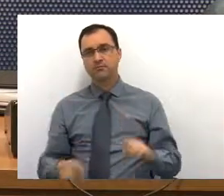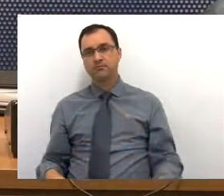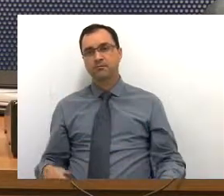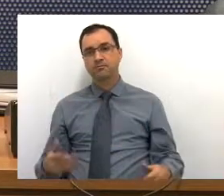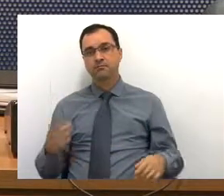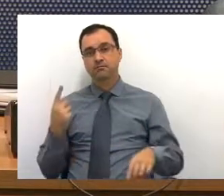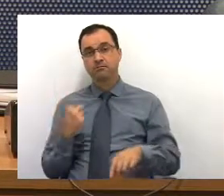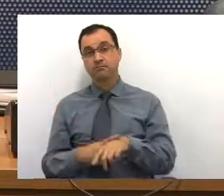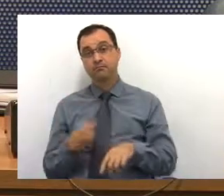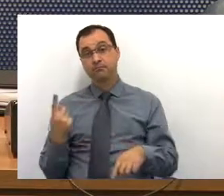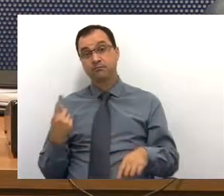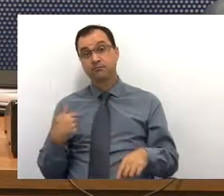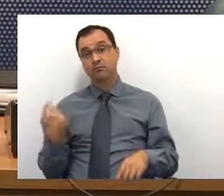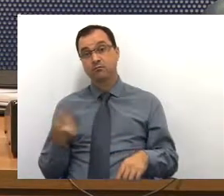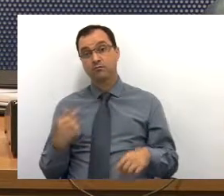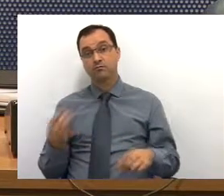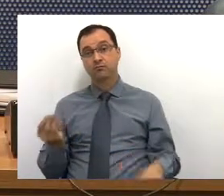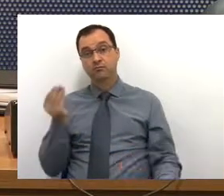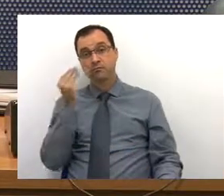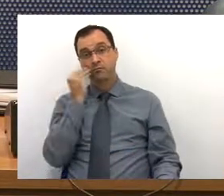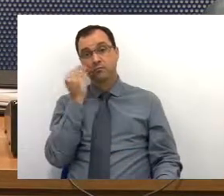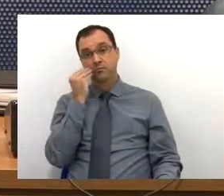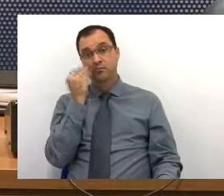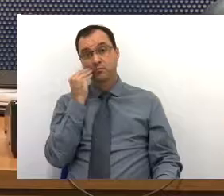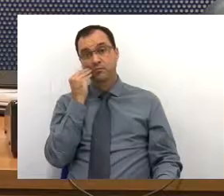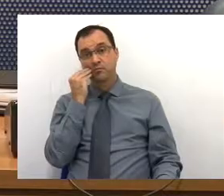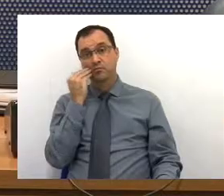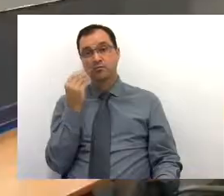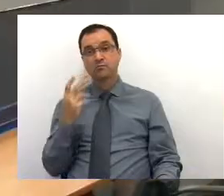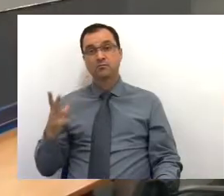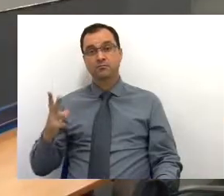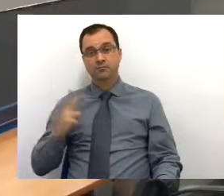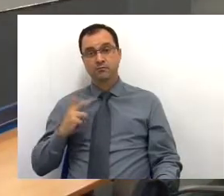Enquanto isso, vamos tentar também a particular.